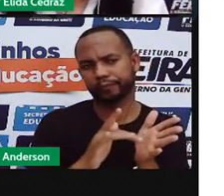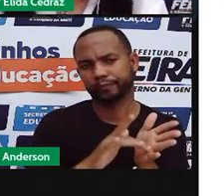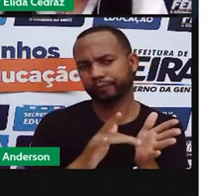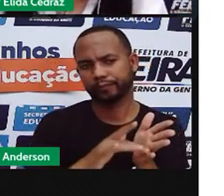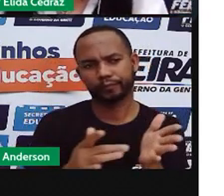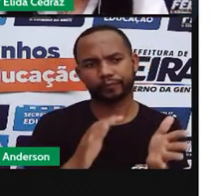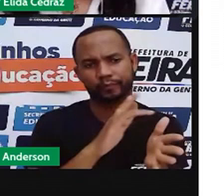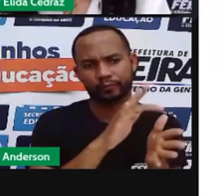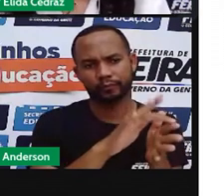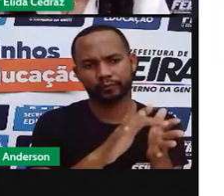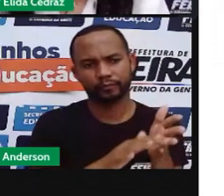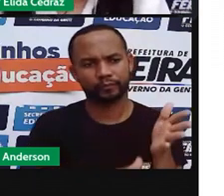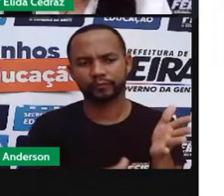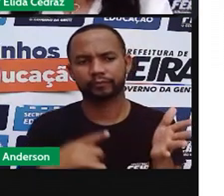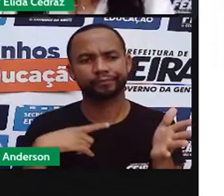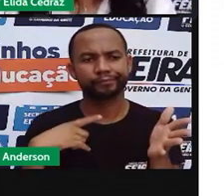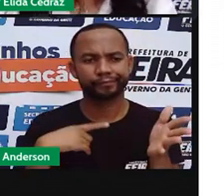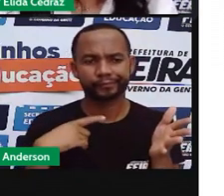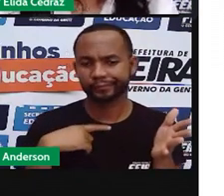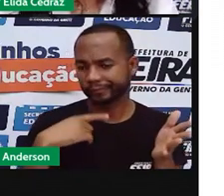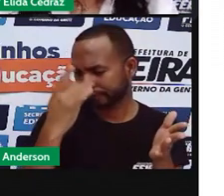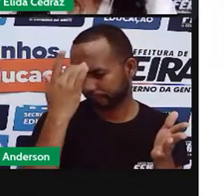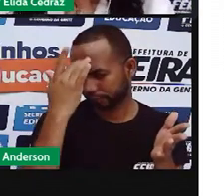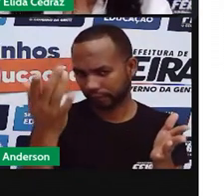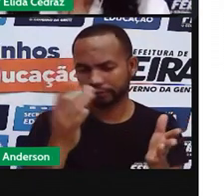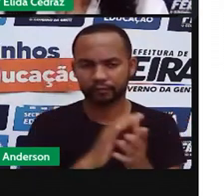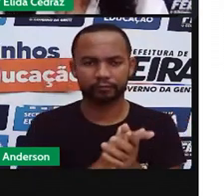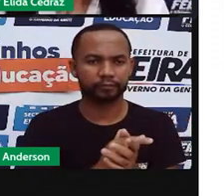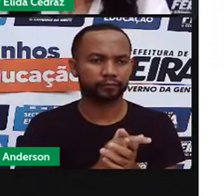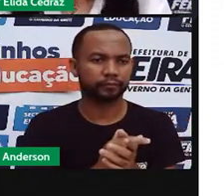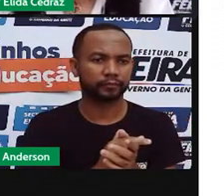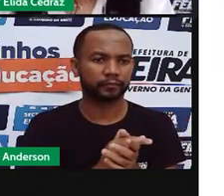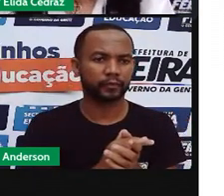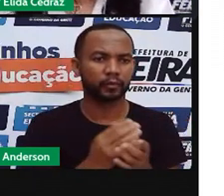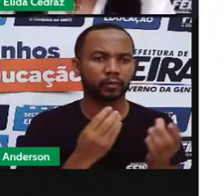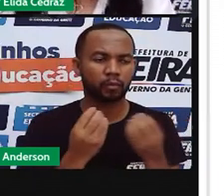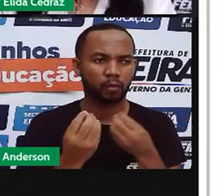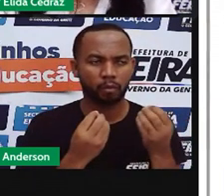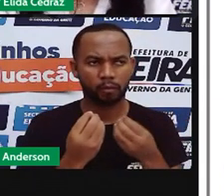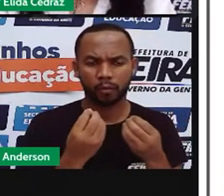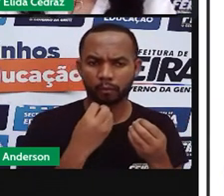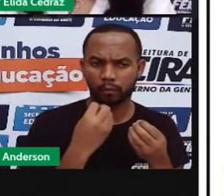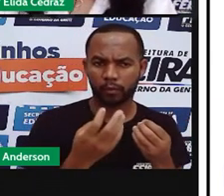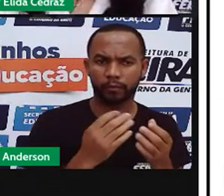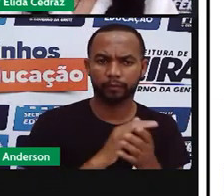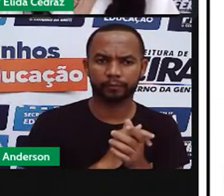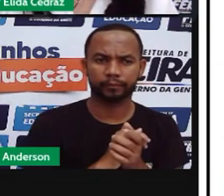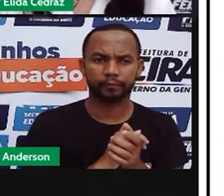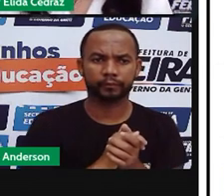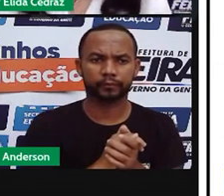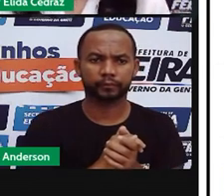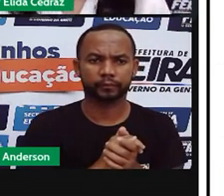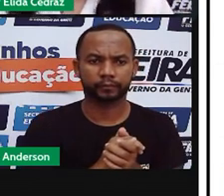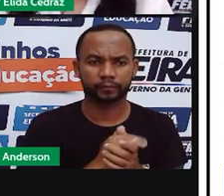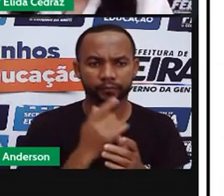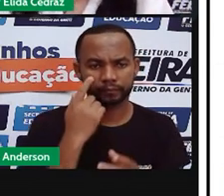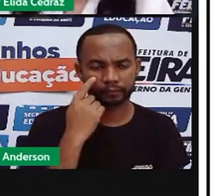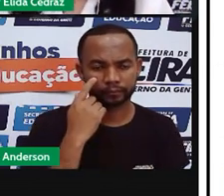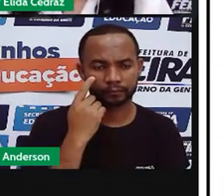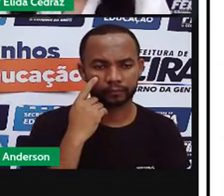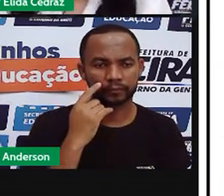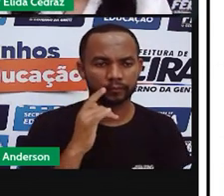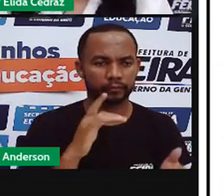na nossa mão. Não é verdade? Esses são os benefícios. Esses aqui são os